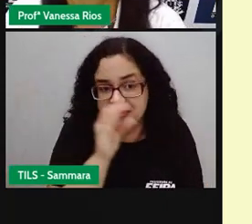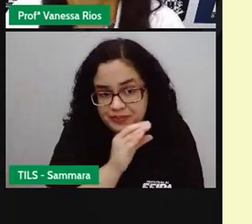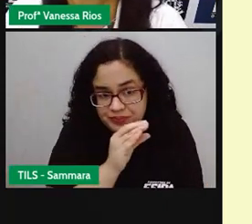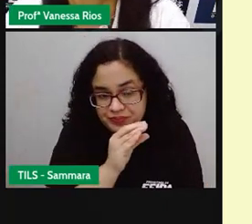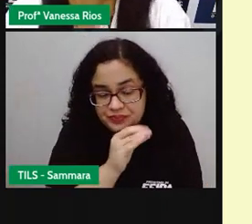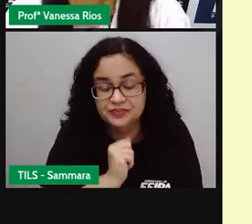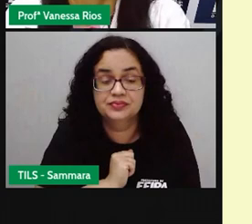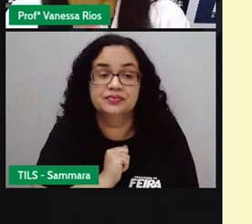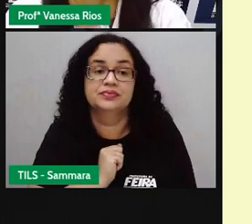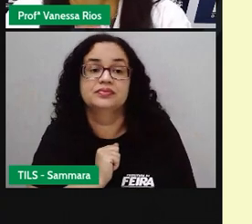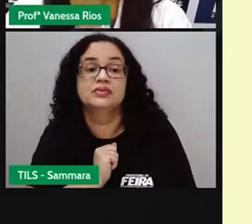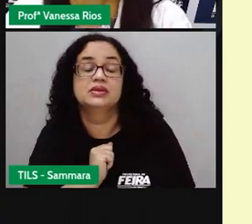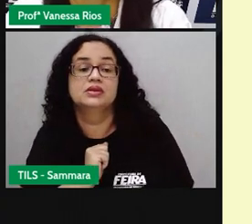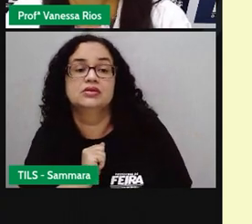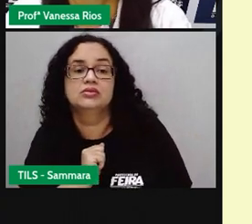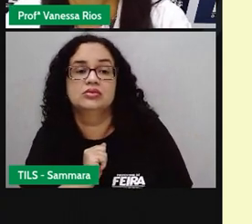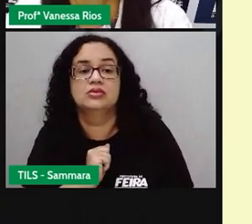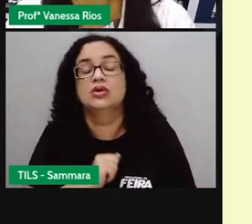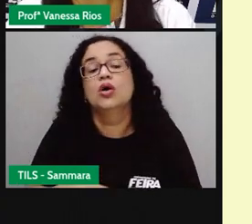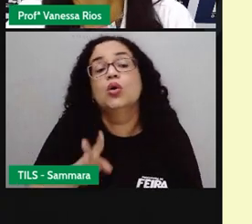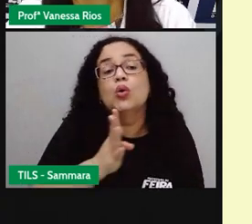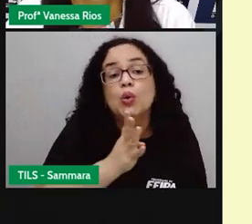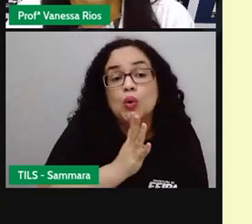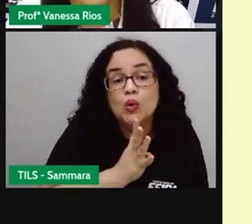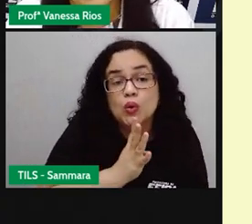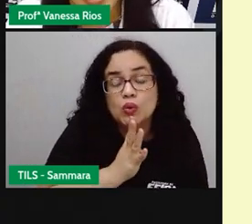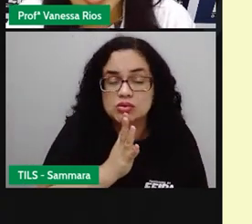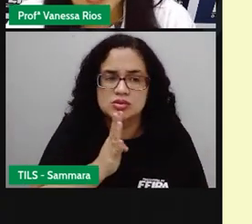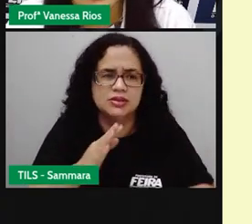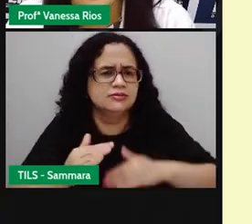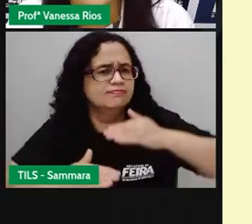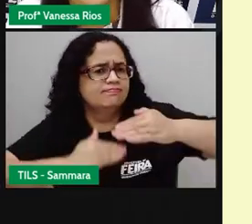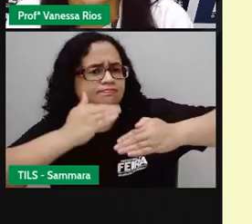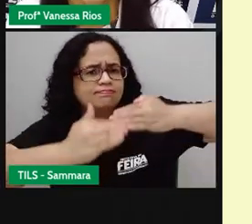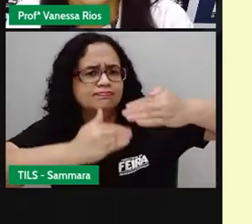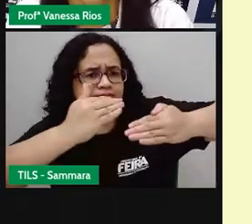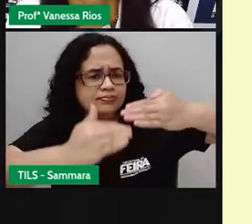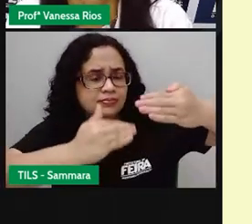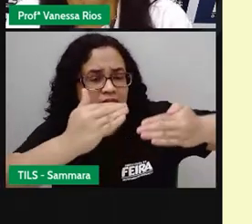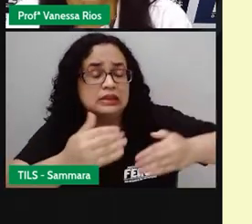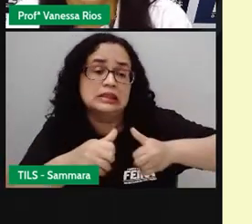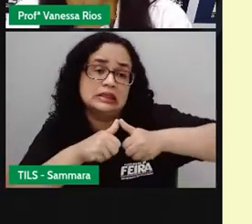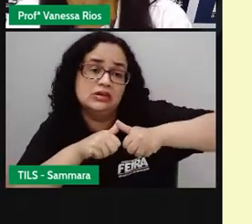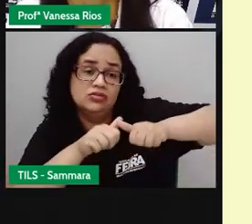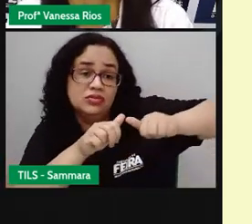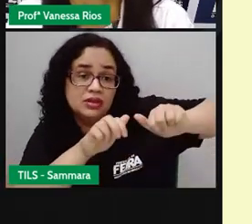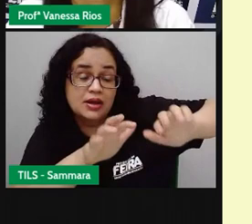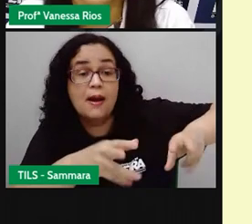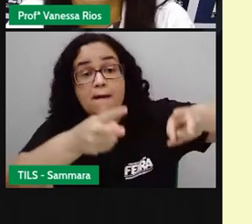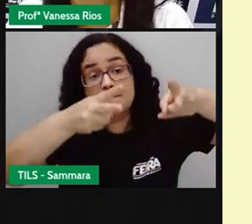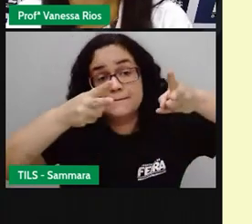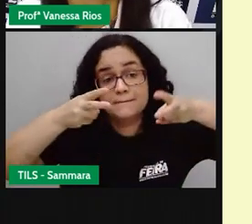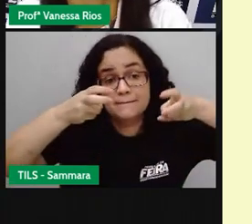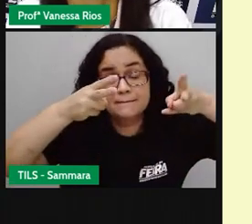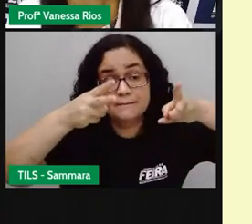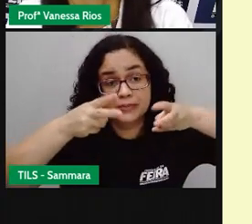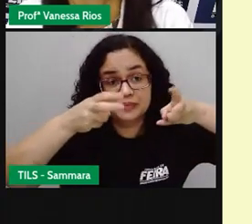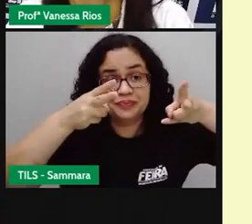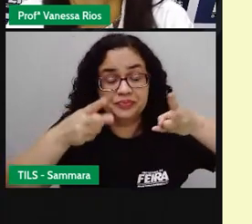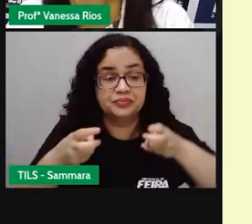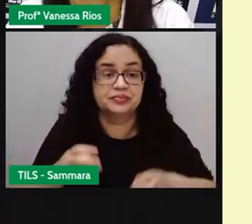Isso serviu para que o conhecimento avançasse, né? E permitisse aí a percepção,